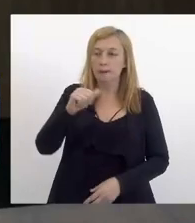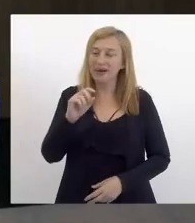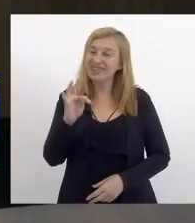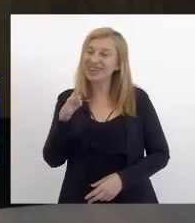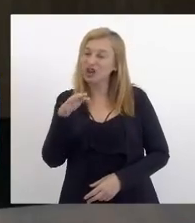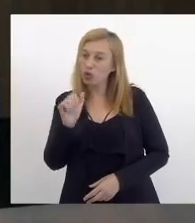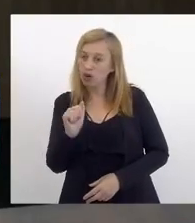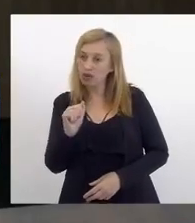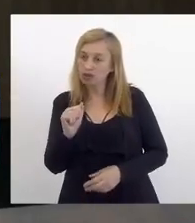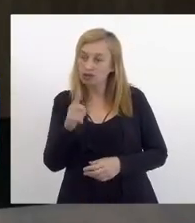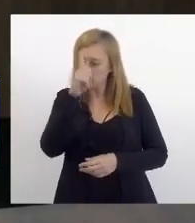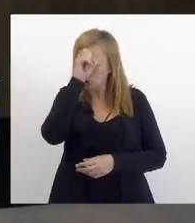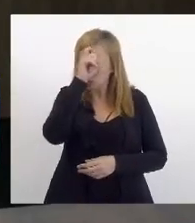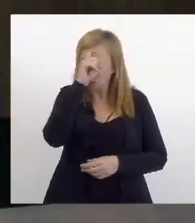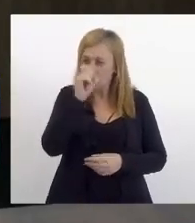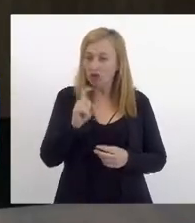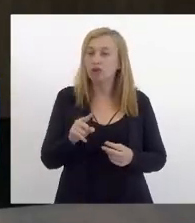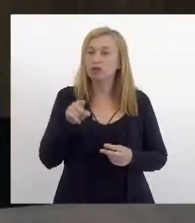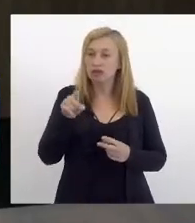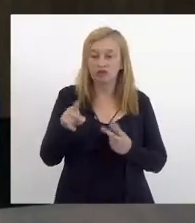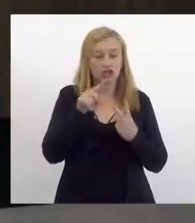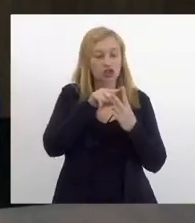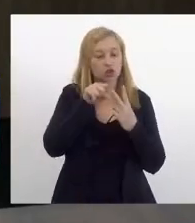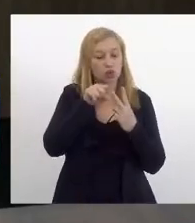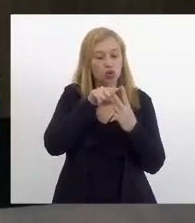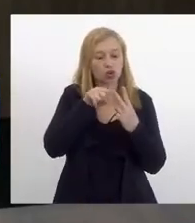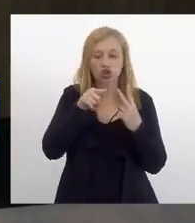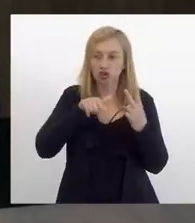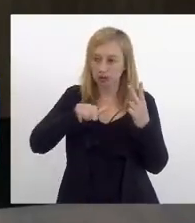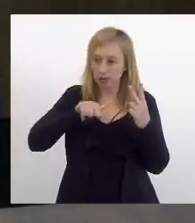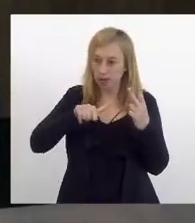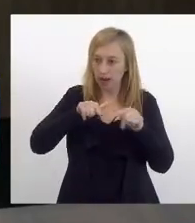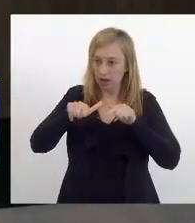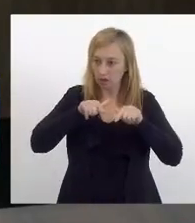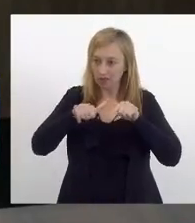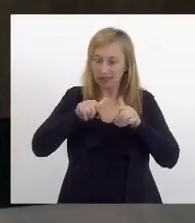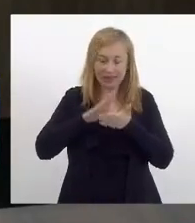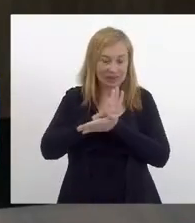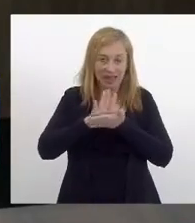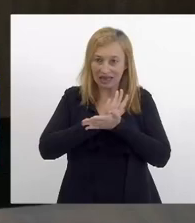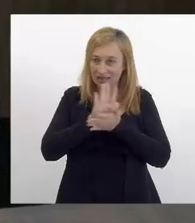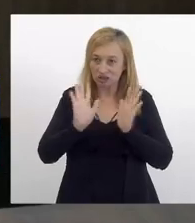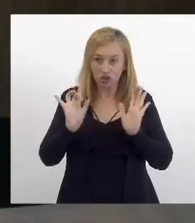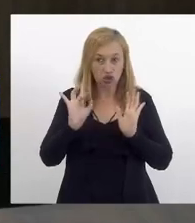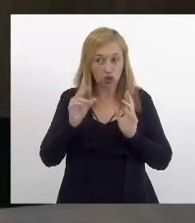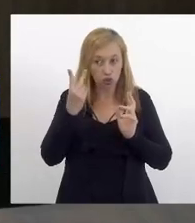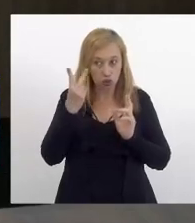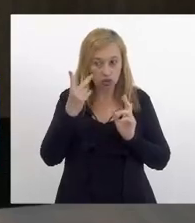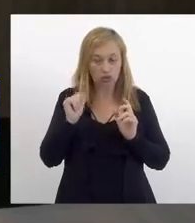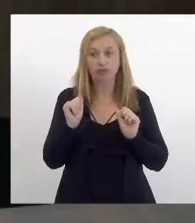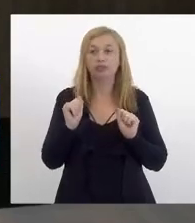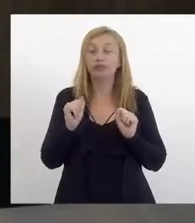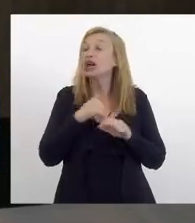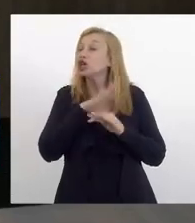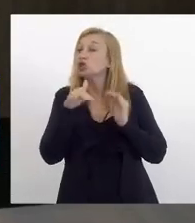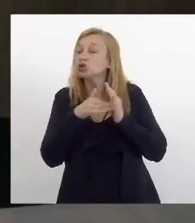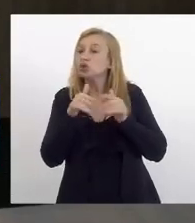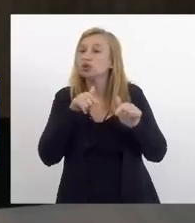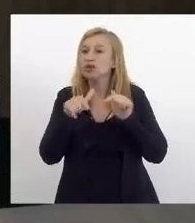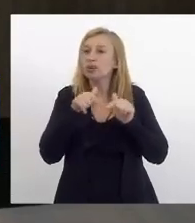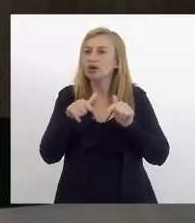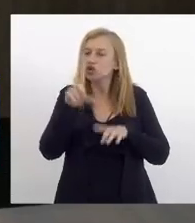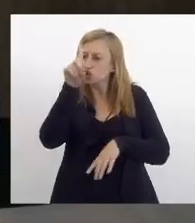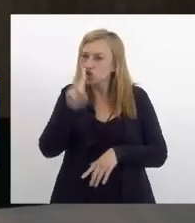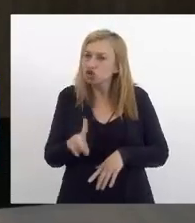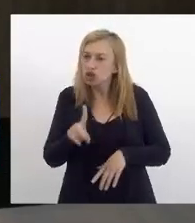hospitais então você faz dois plantões e nada mais além disso e todo trabalhador tem